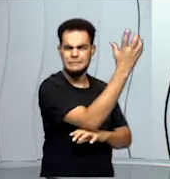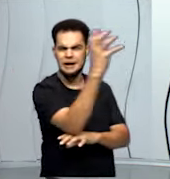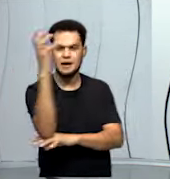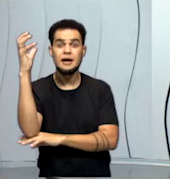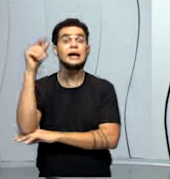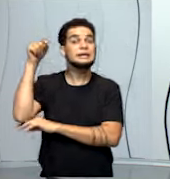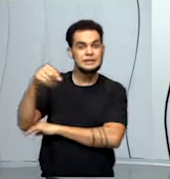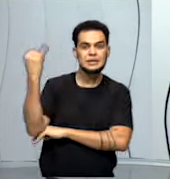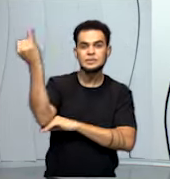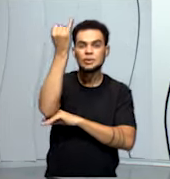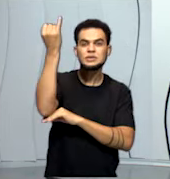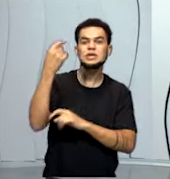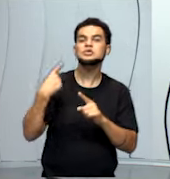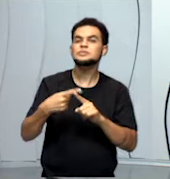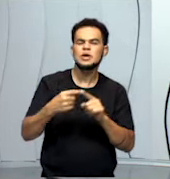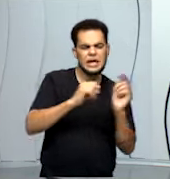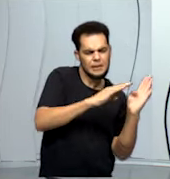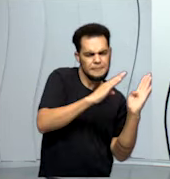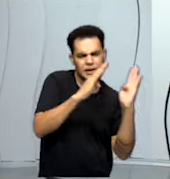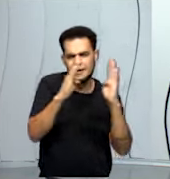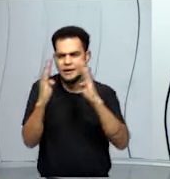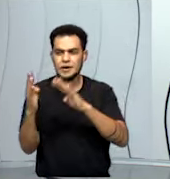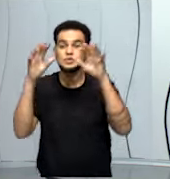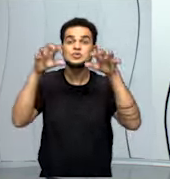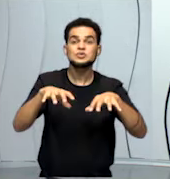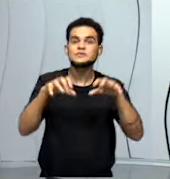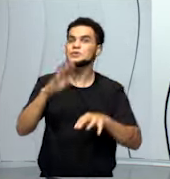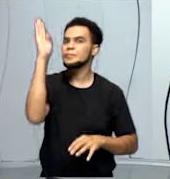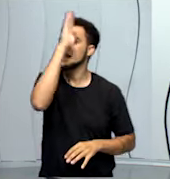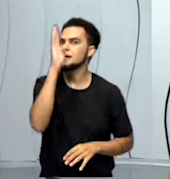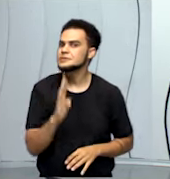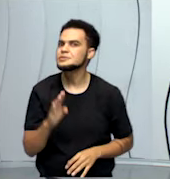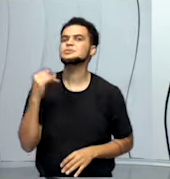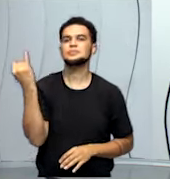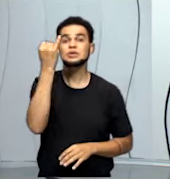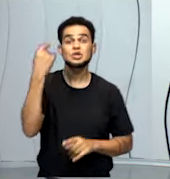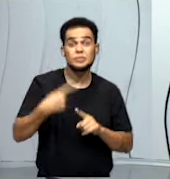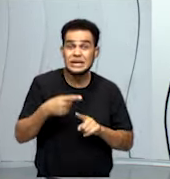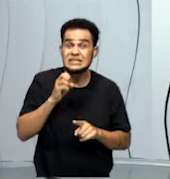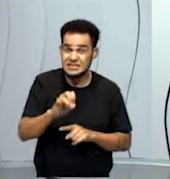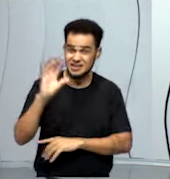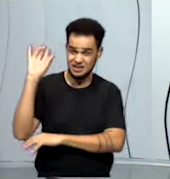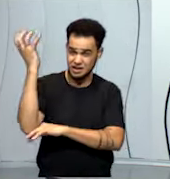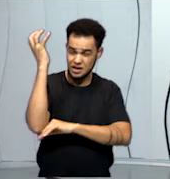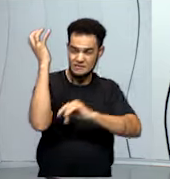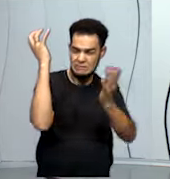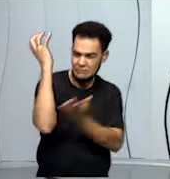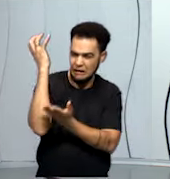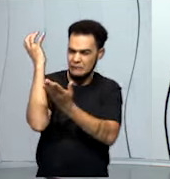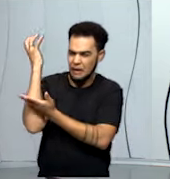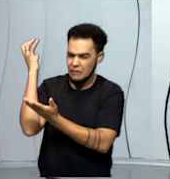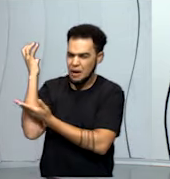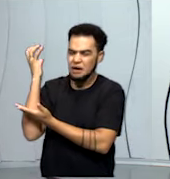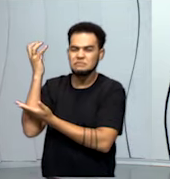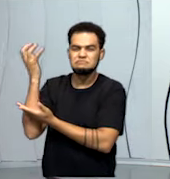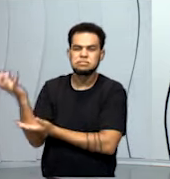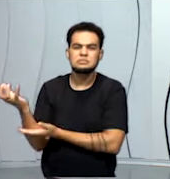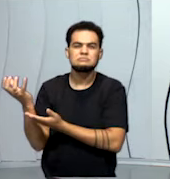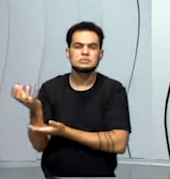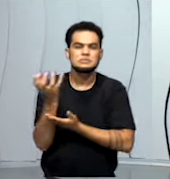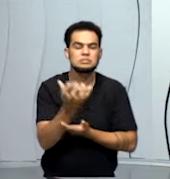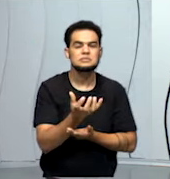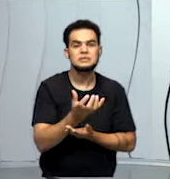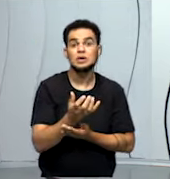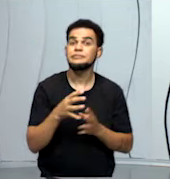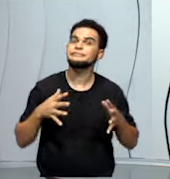de chuva no Brasil inteiro. Então, quando você desmata, você tira a água do ciclo